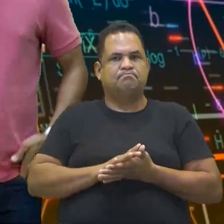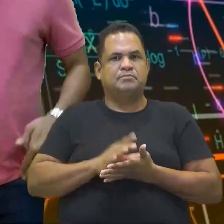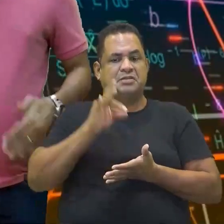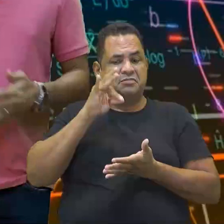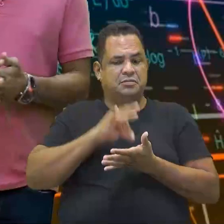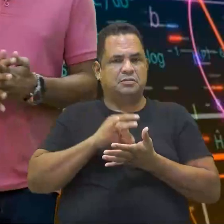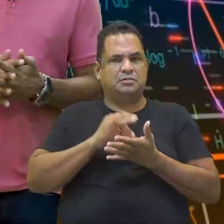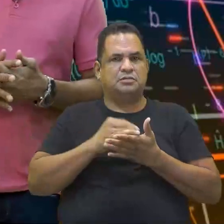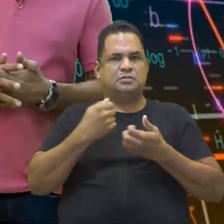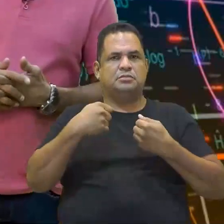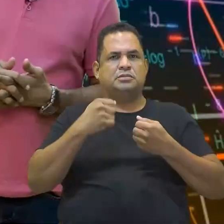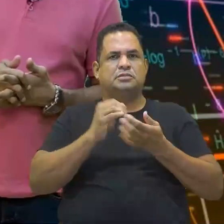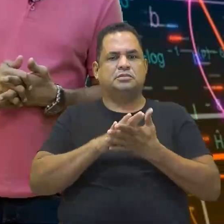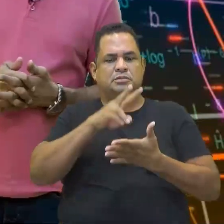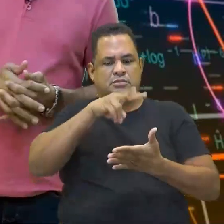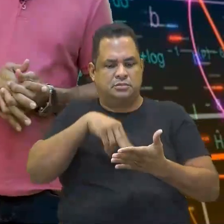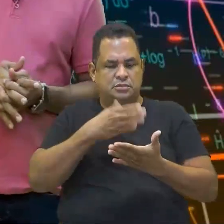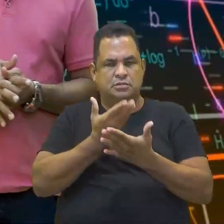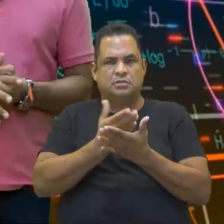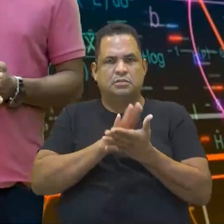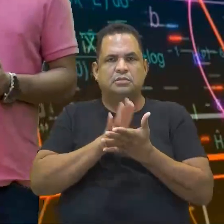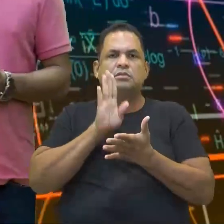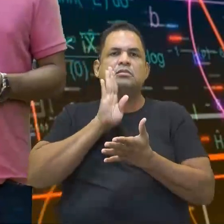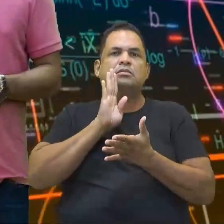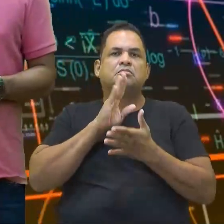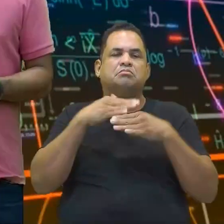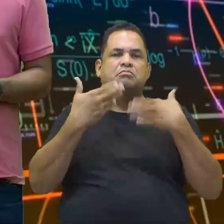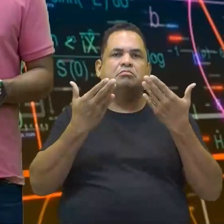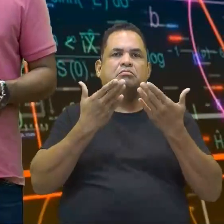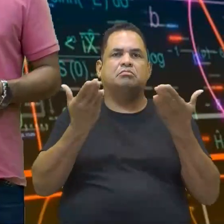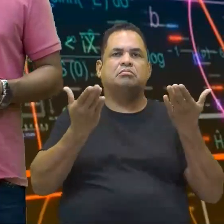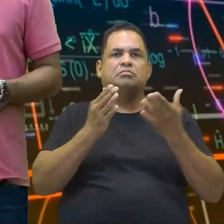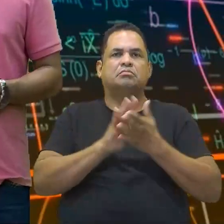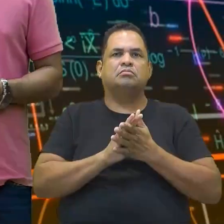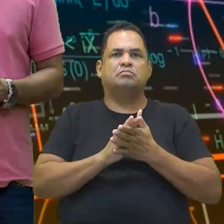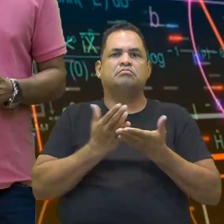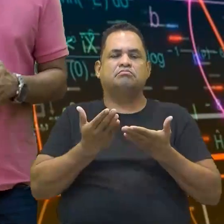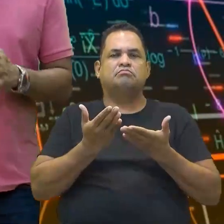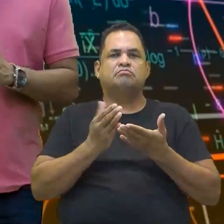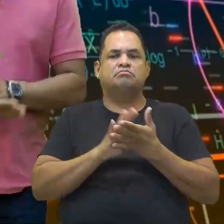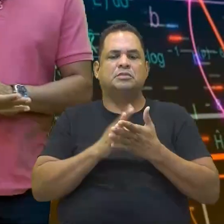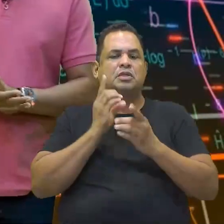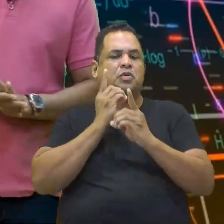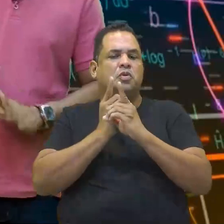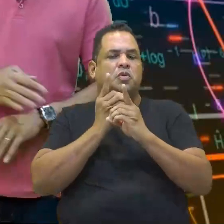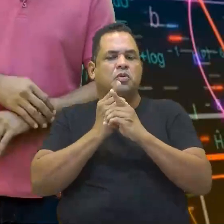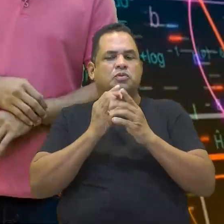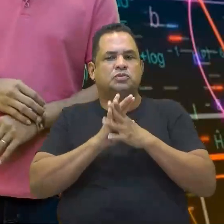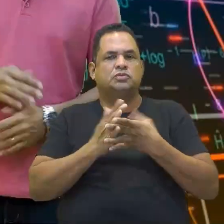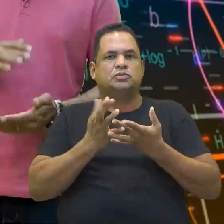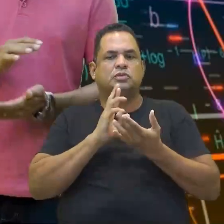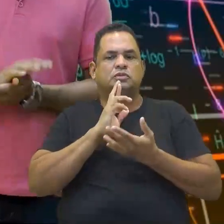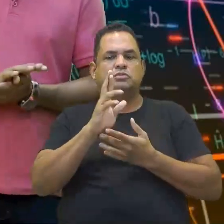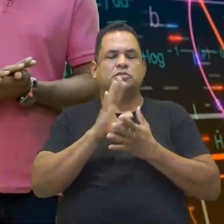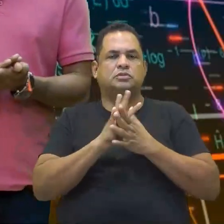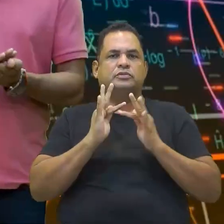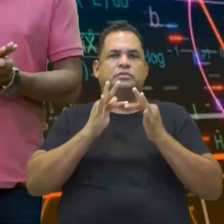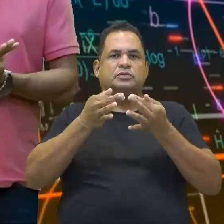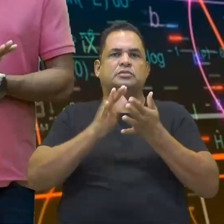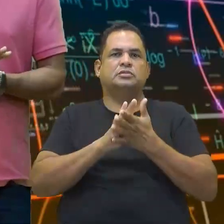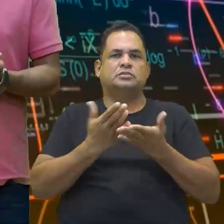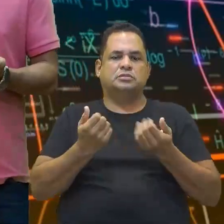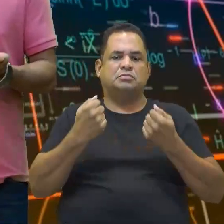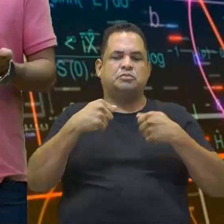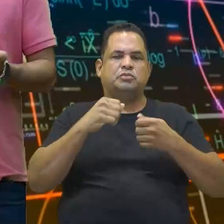leitura, interpretar, bem legal, você vai ver que você chega num resultado final mais tranquilo. E legal que você pode estar fazendo